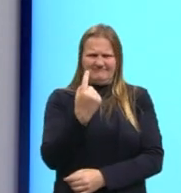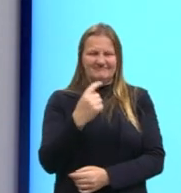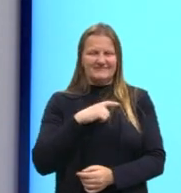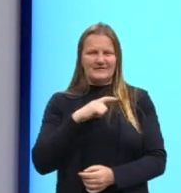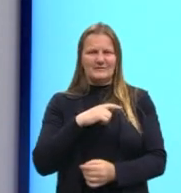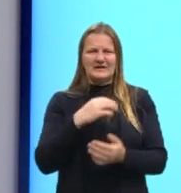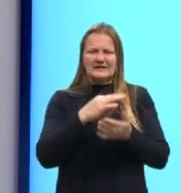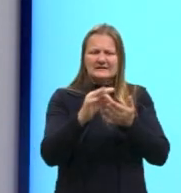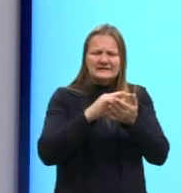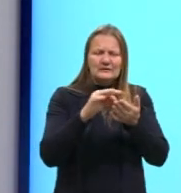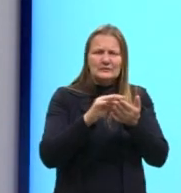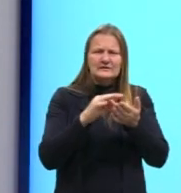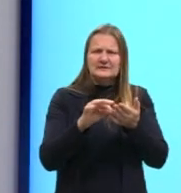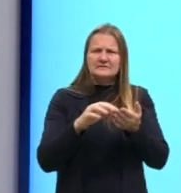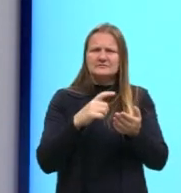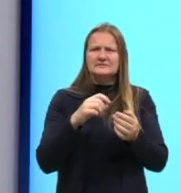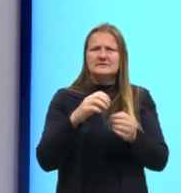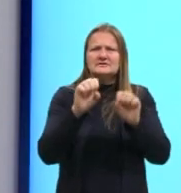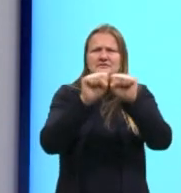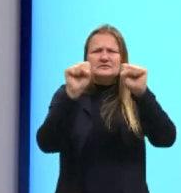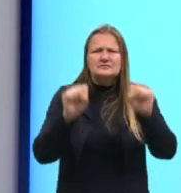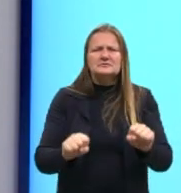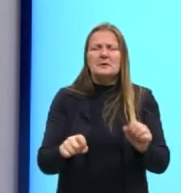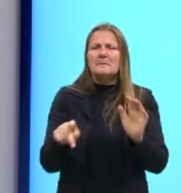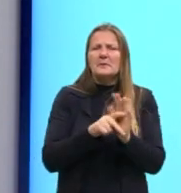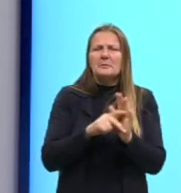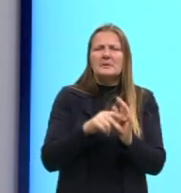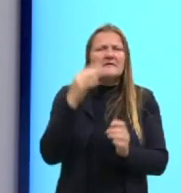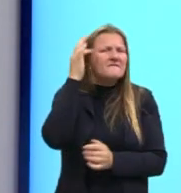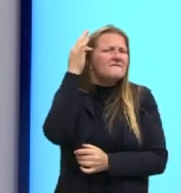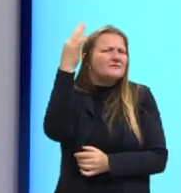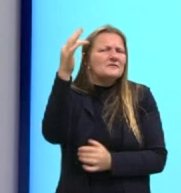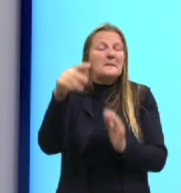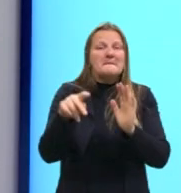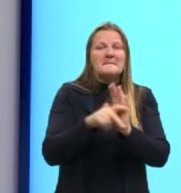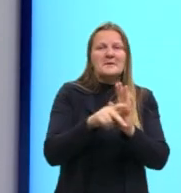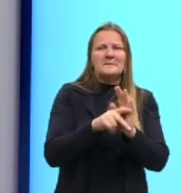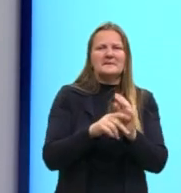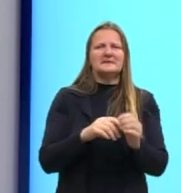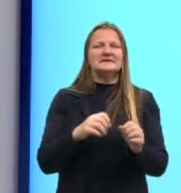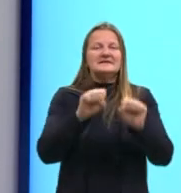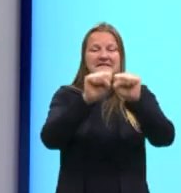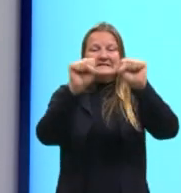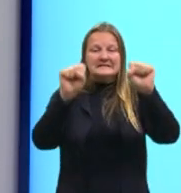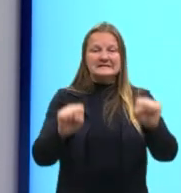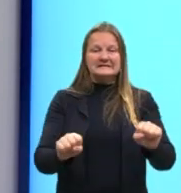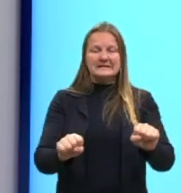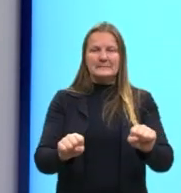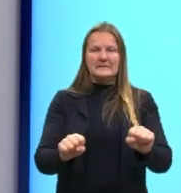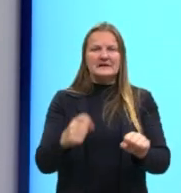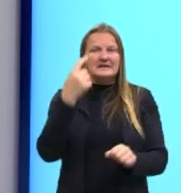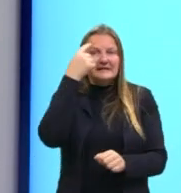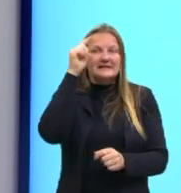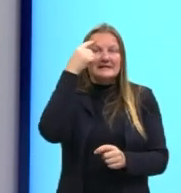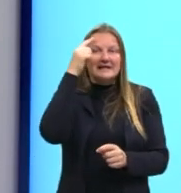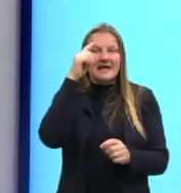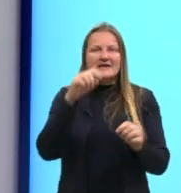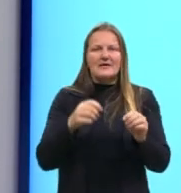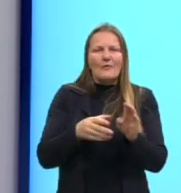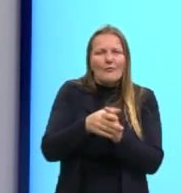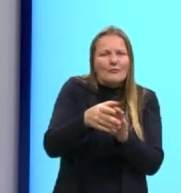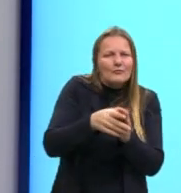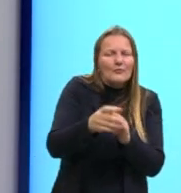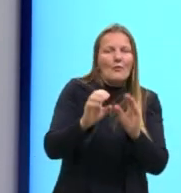teoria sistemática ou uma filosofia compreensiva. Nem se refere a sistema de ideias ou conceitos